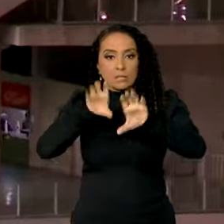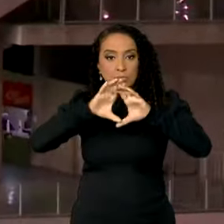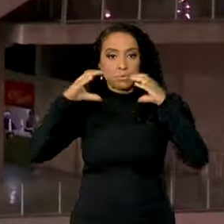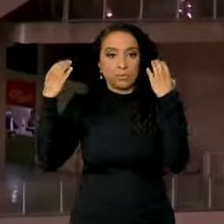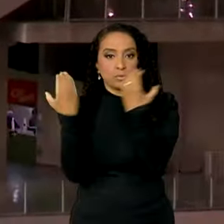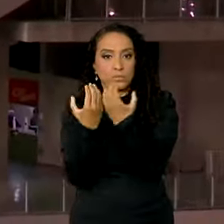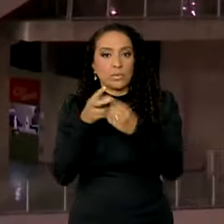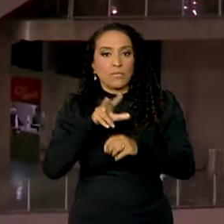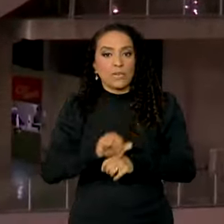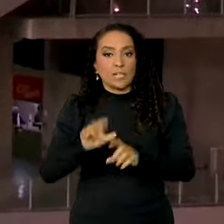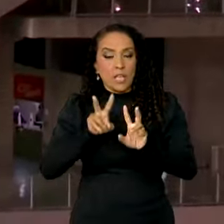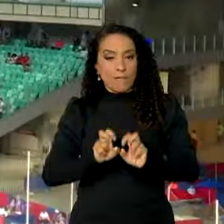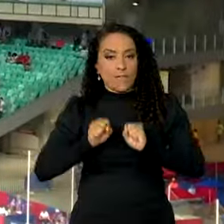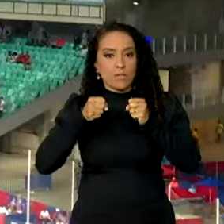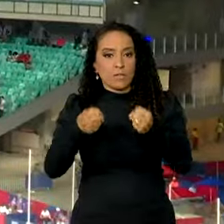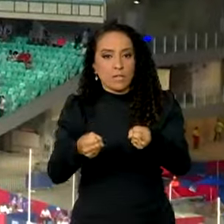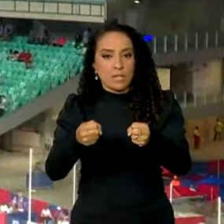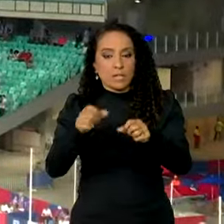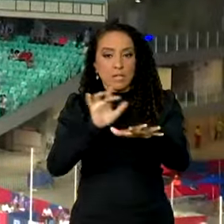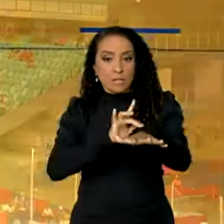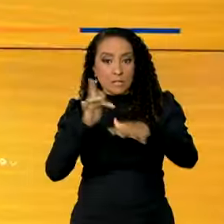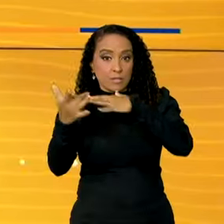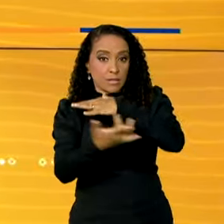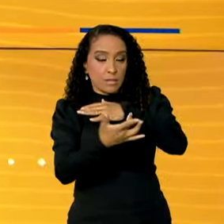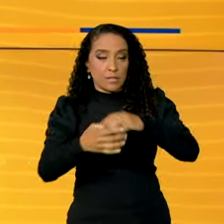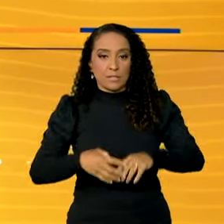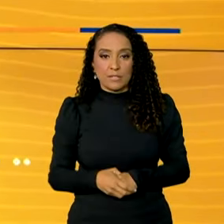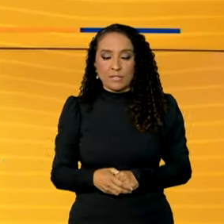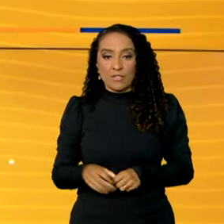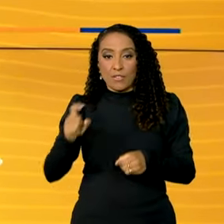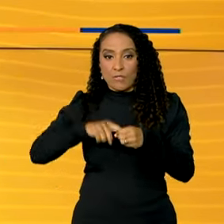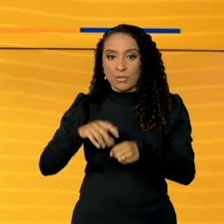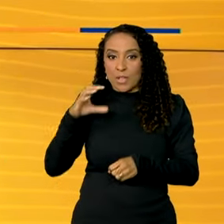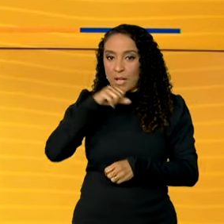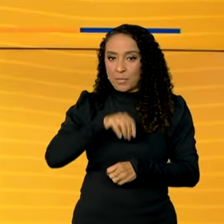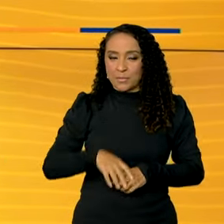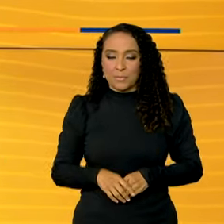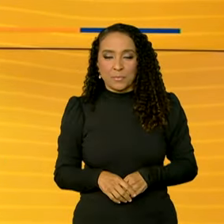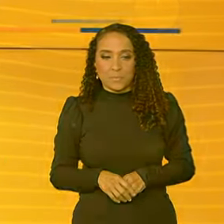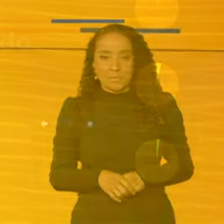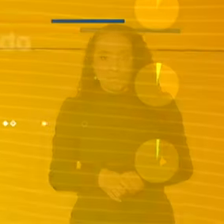estádios, vai ser reforçada nas redes sociais. A gente volta já já.